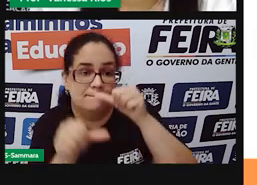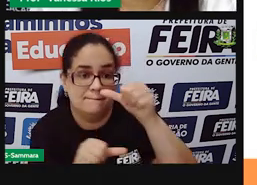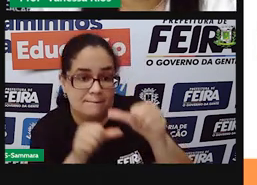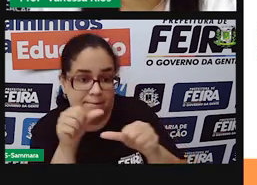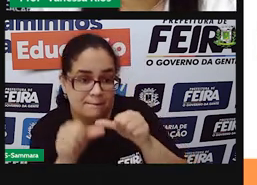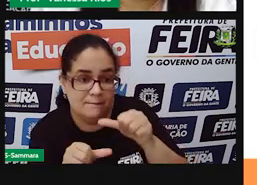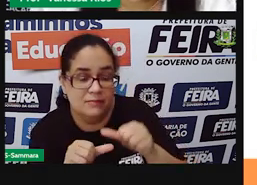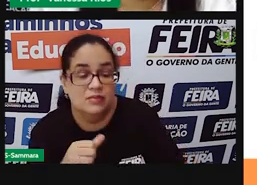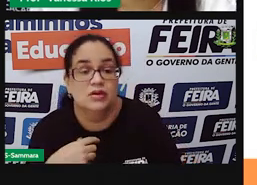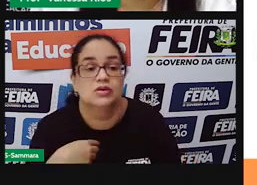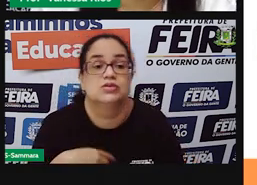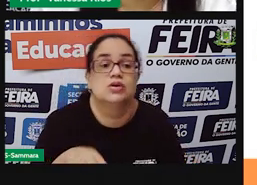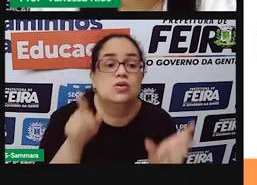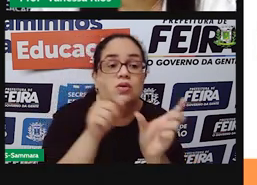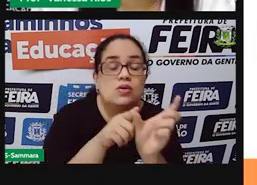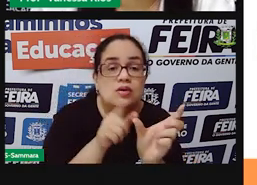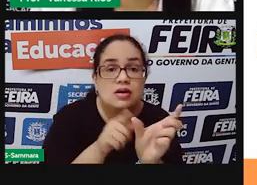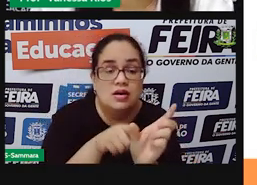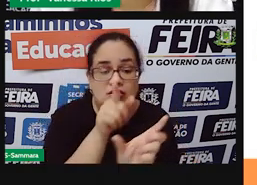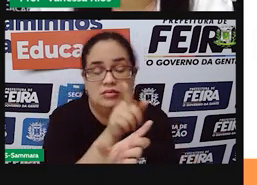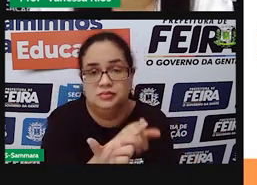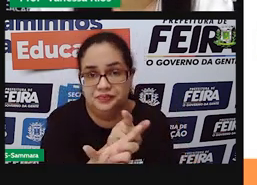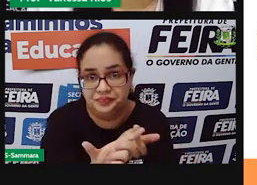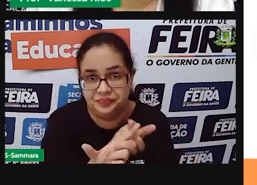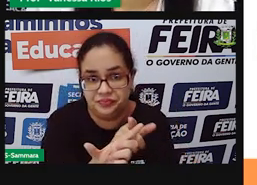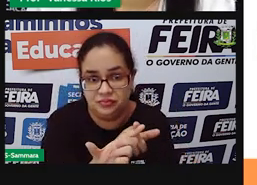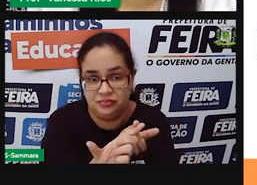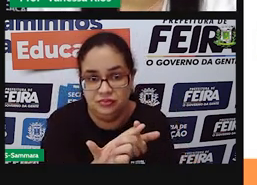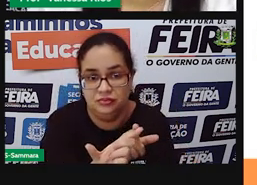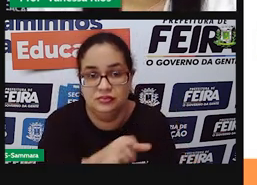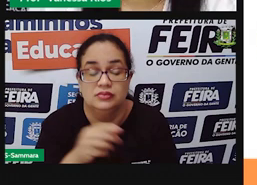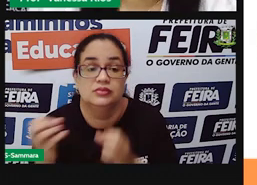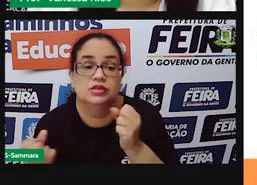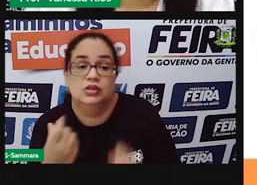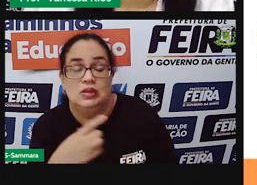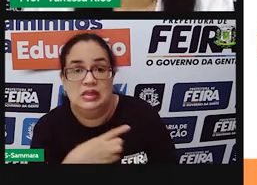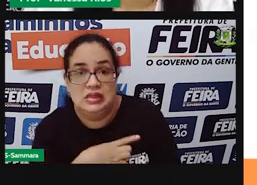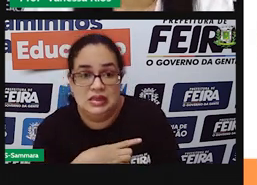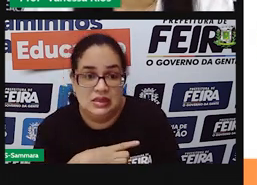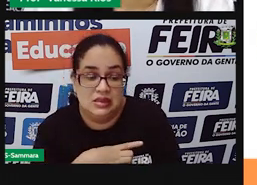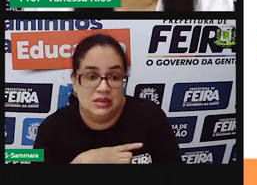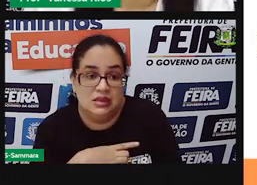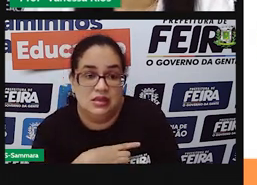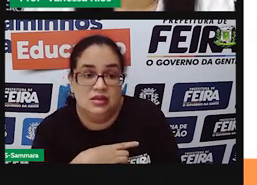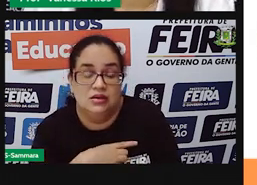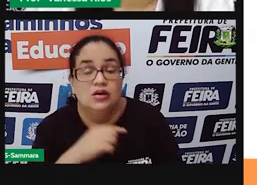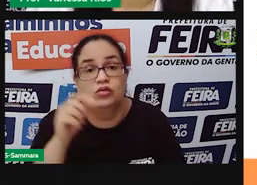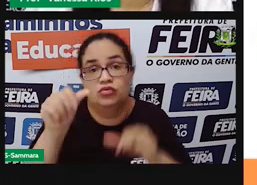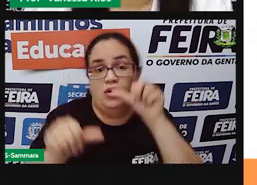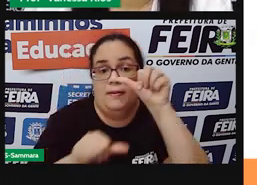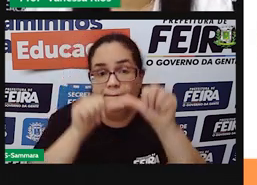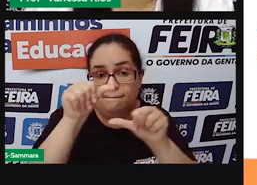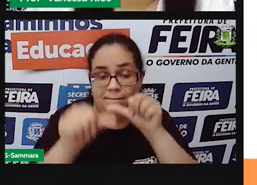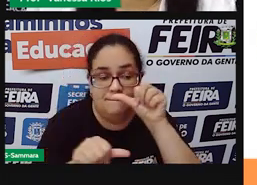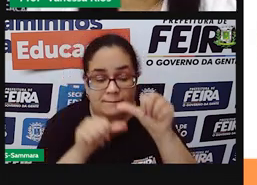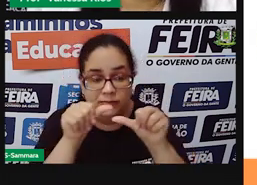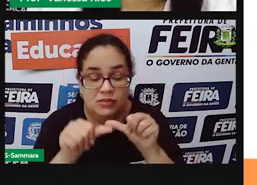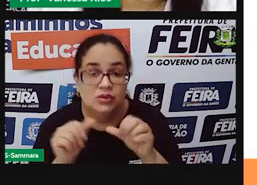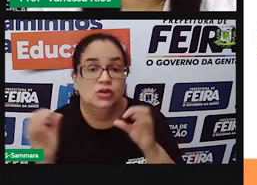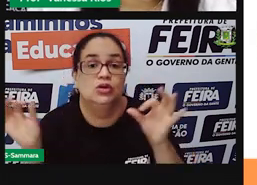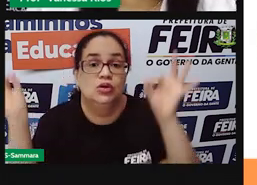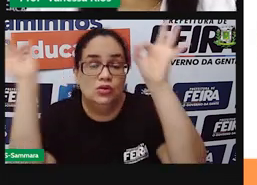principalmente no seu radical. Então, eles são conjugados com modificações na sua